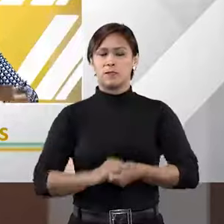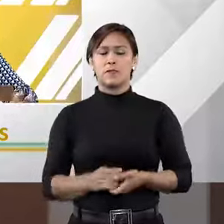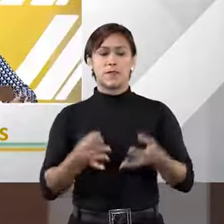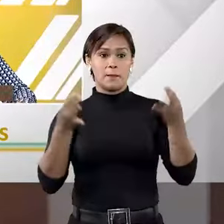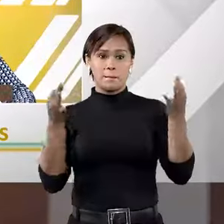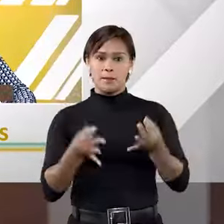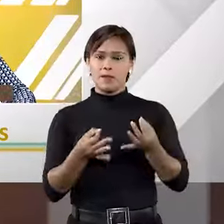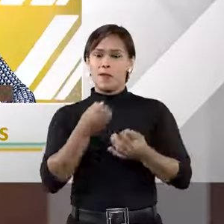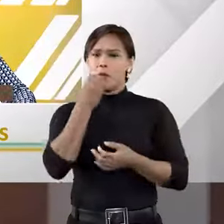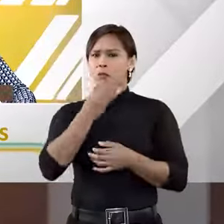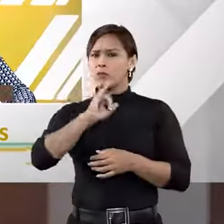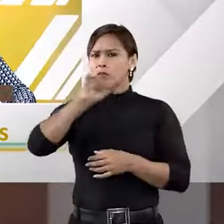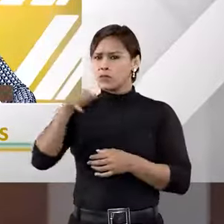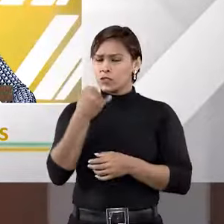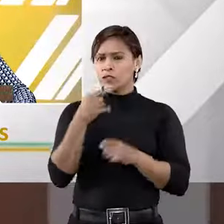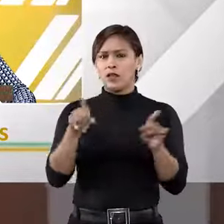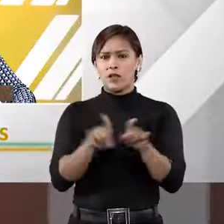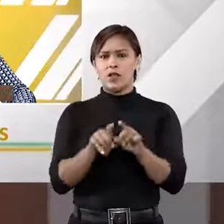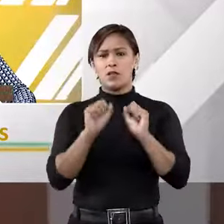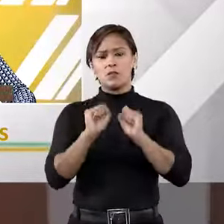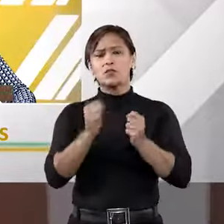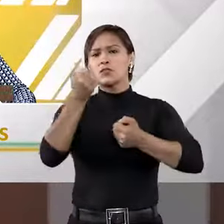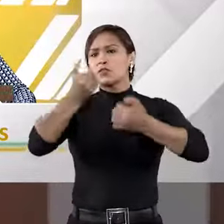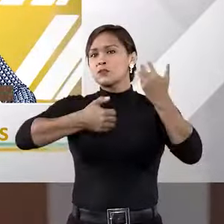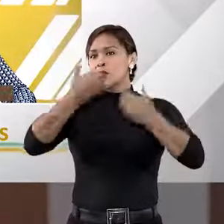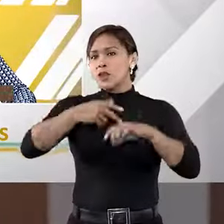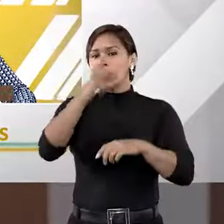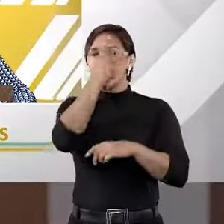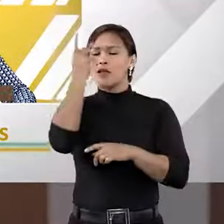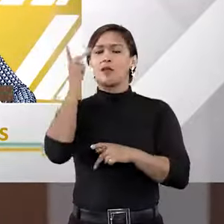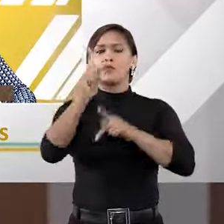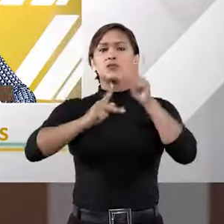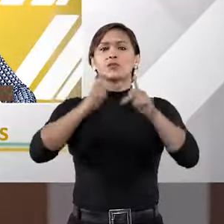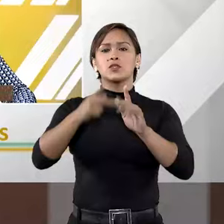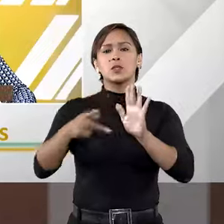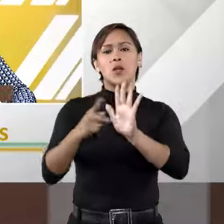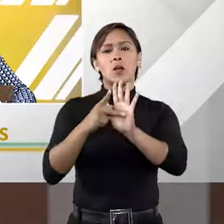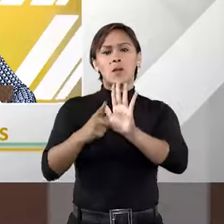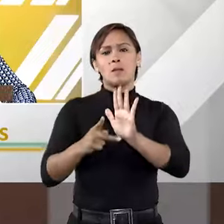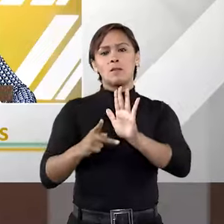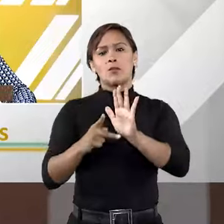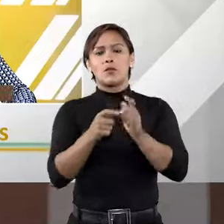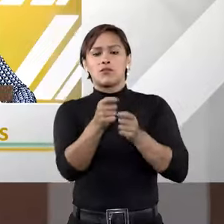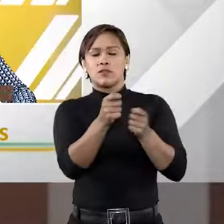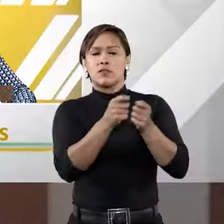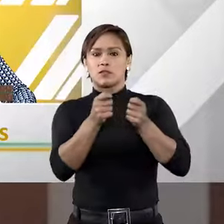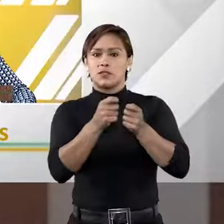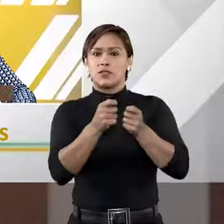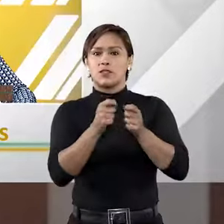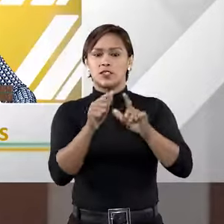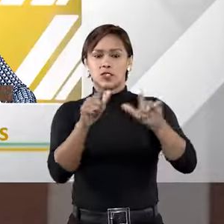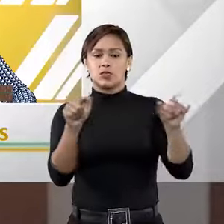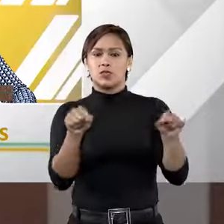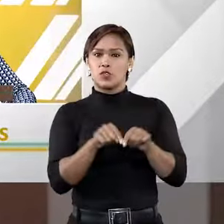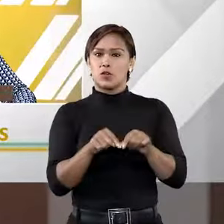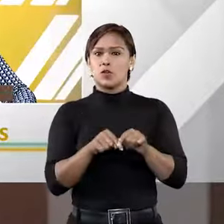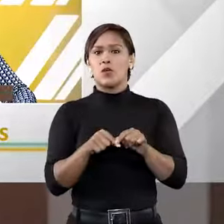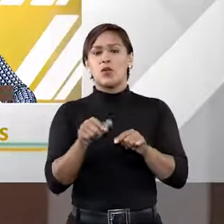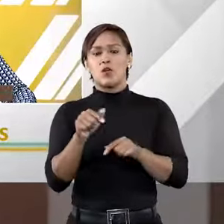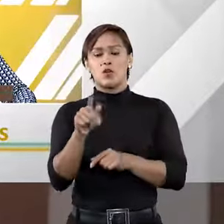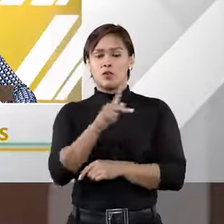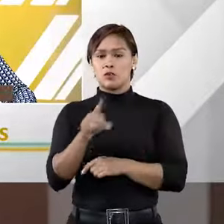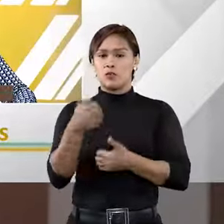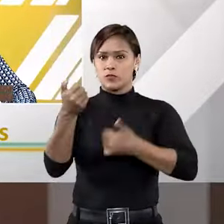Perfeito. É uma boa oportunidade até para eu poder explicar um pouco para as pessoas o que é propriamente a Câmara de Arbitragem. Então, como o Fred já